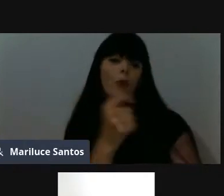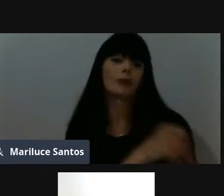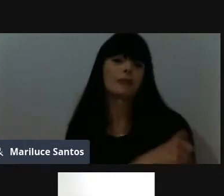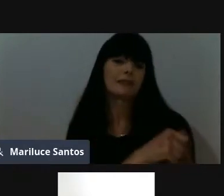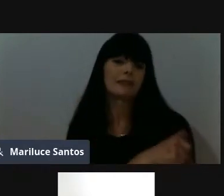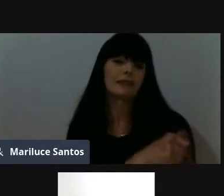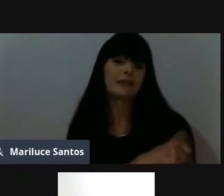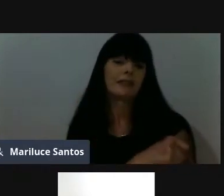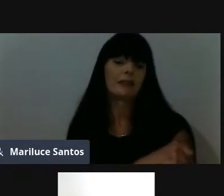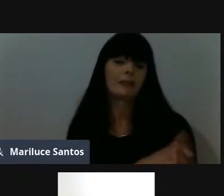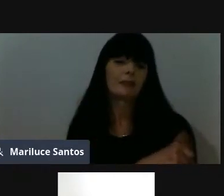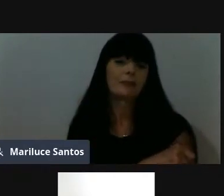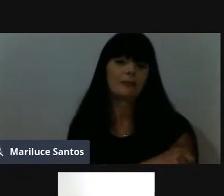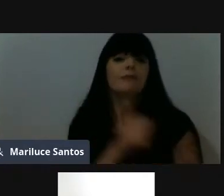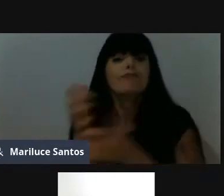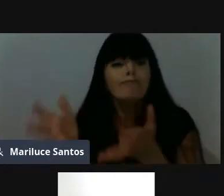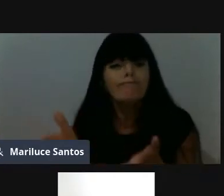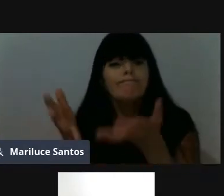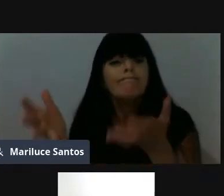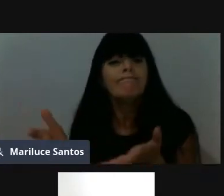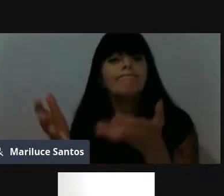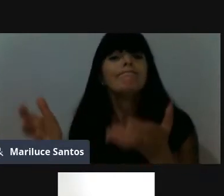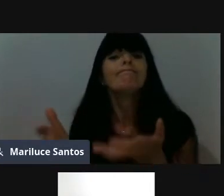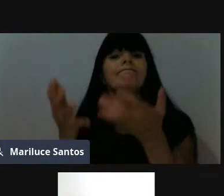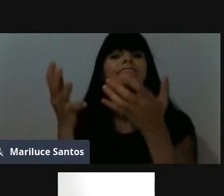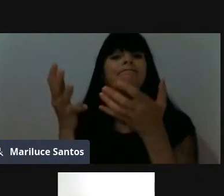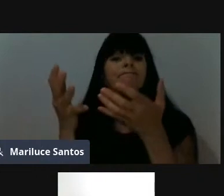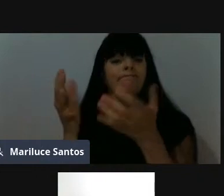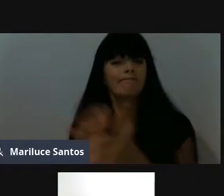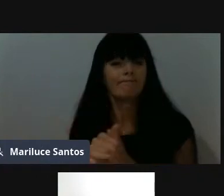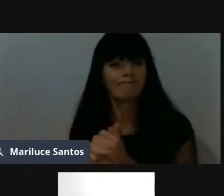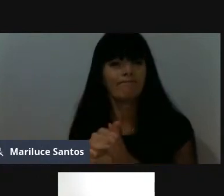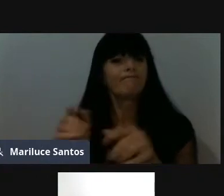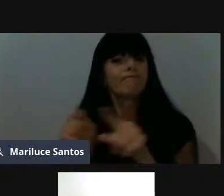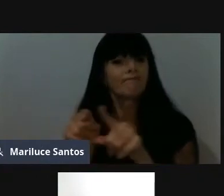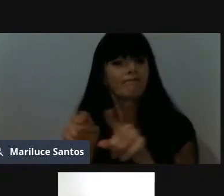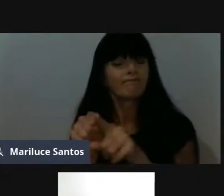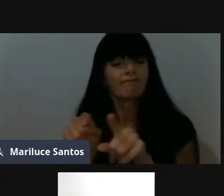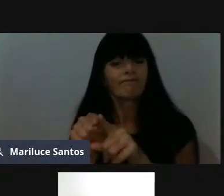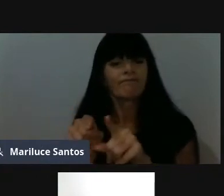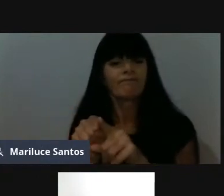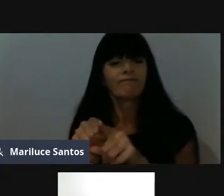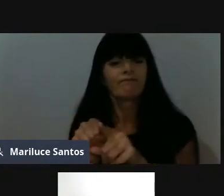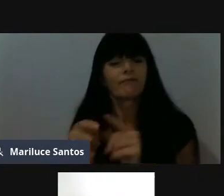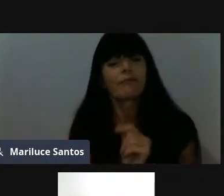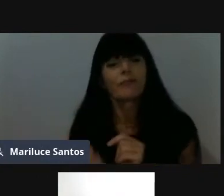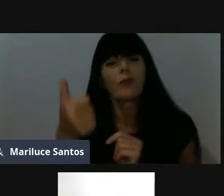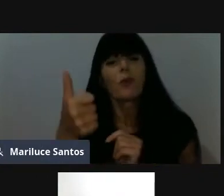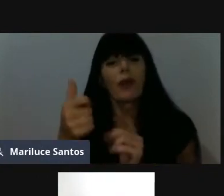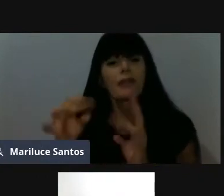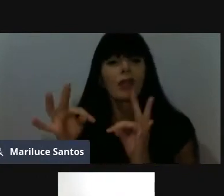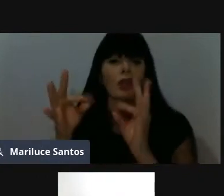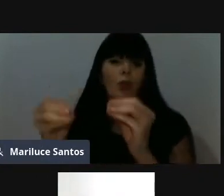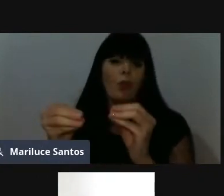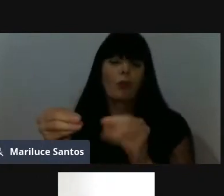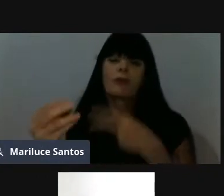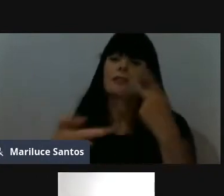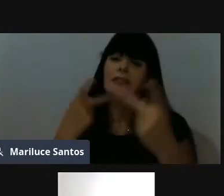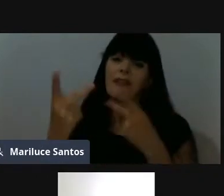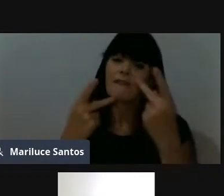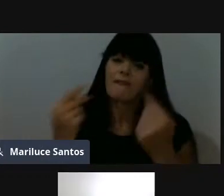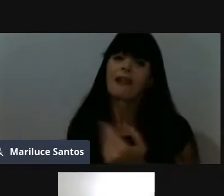o incentivo, deixasse, quase todas as falas de vocês